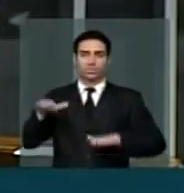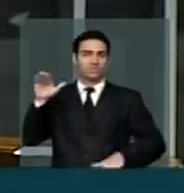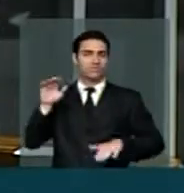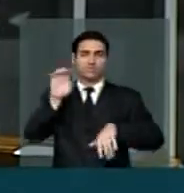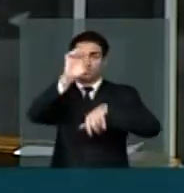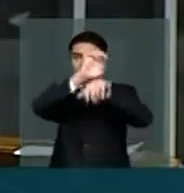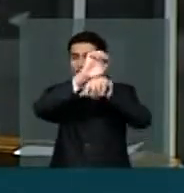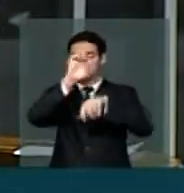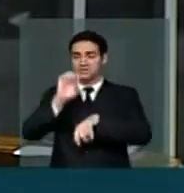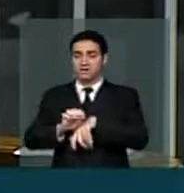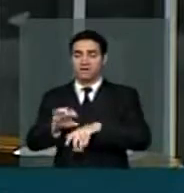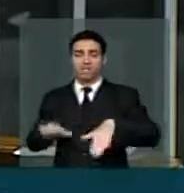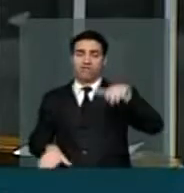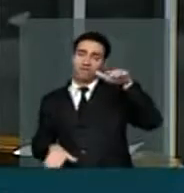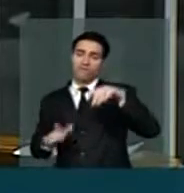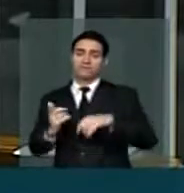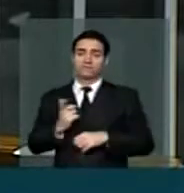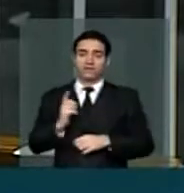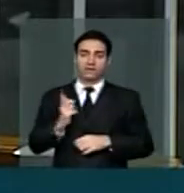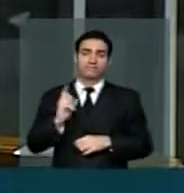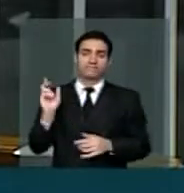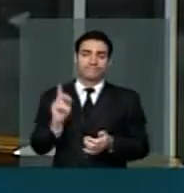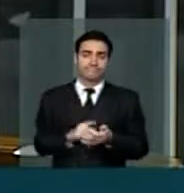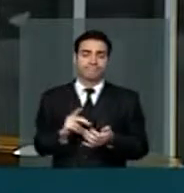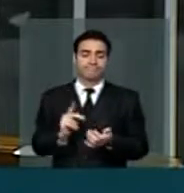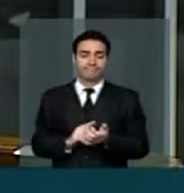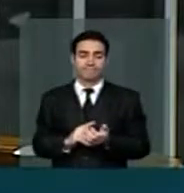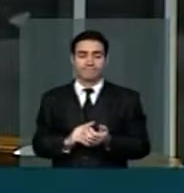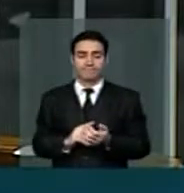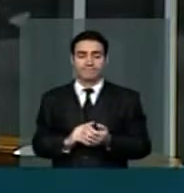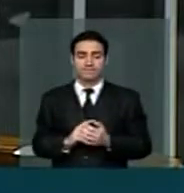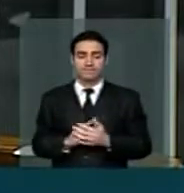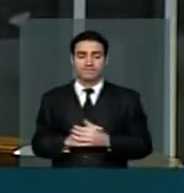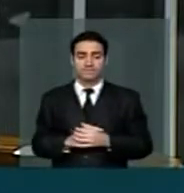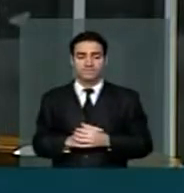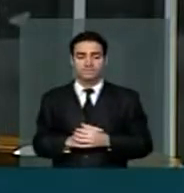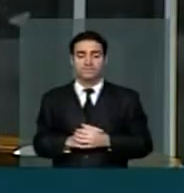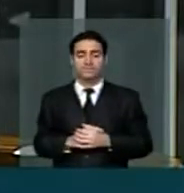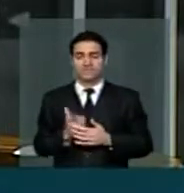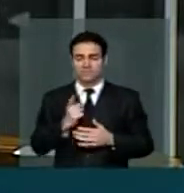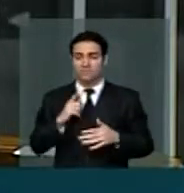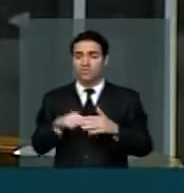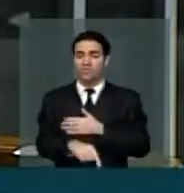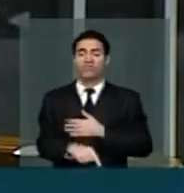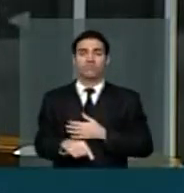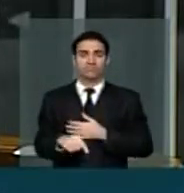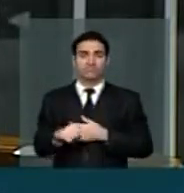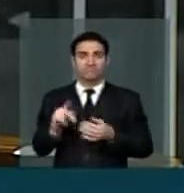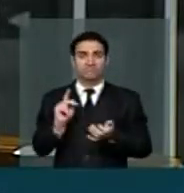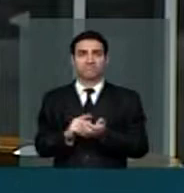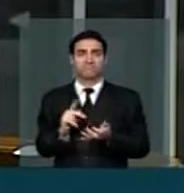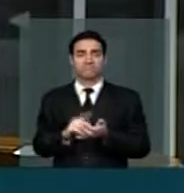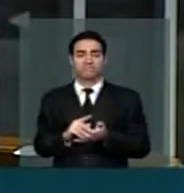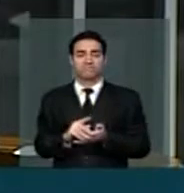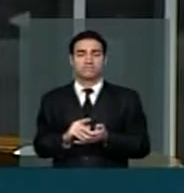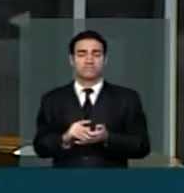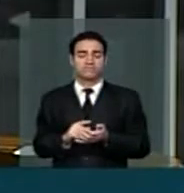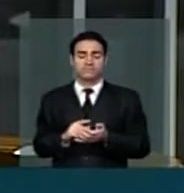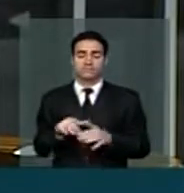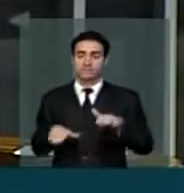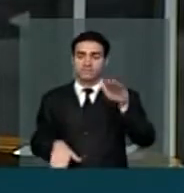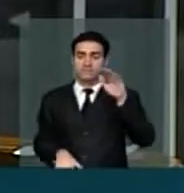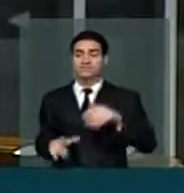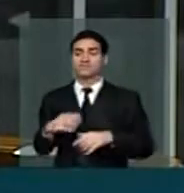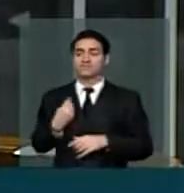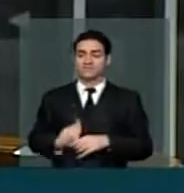regionais, ela se aprofunda, ela se